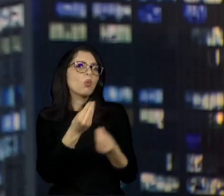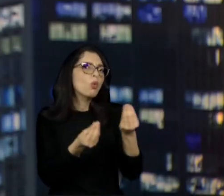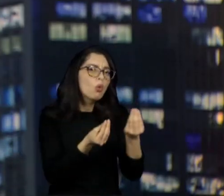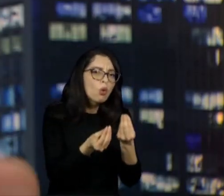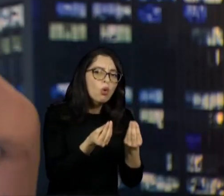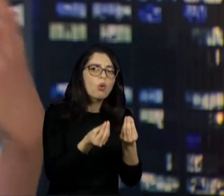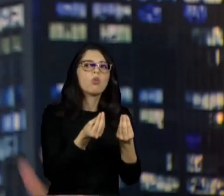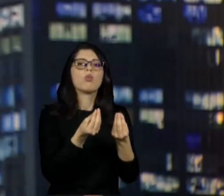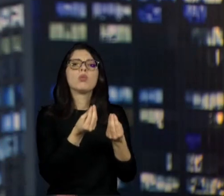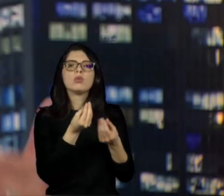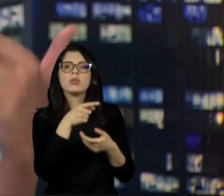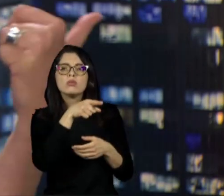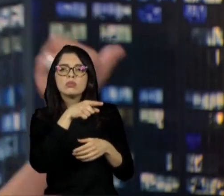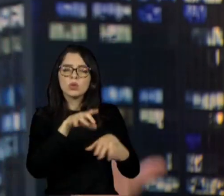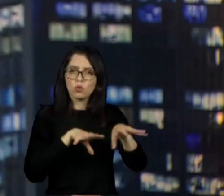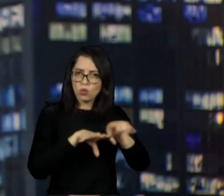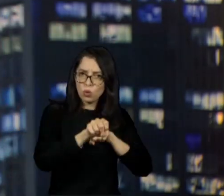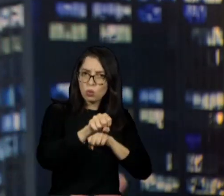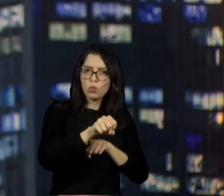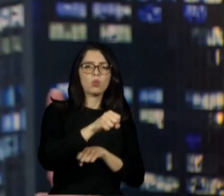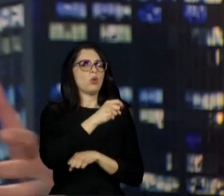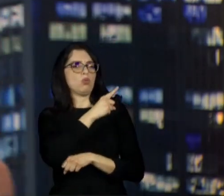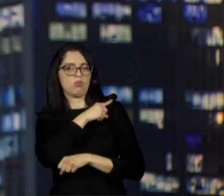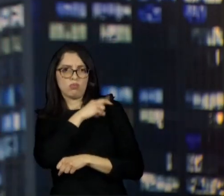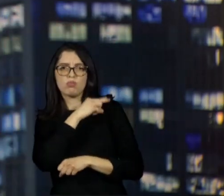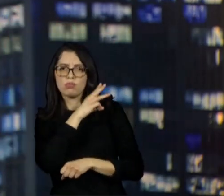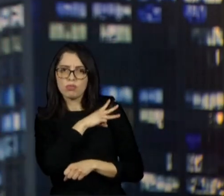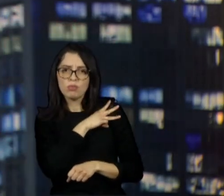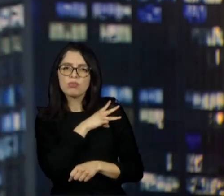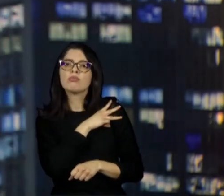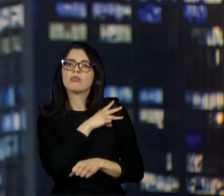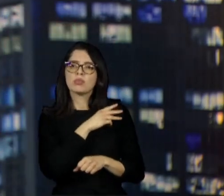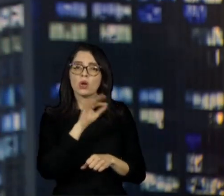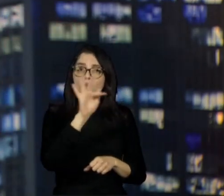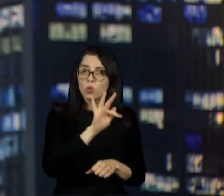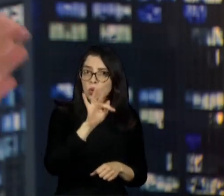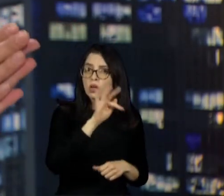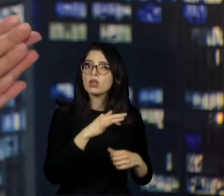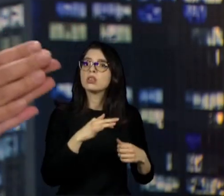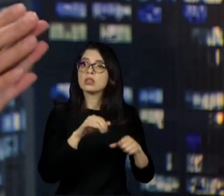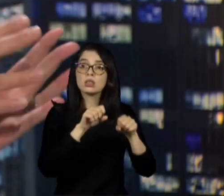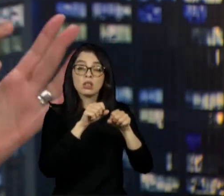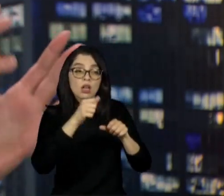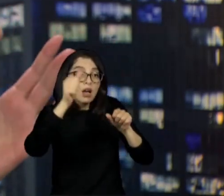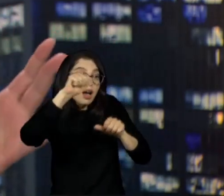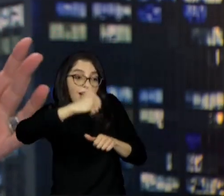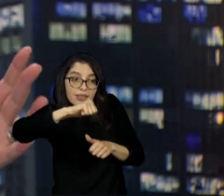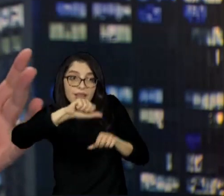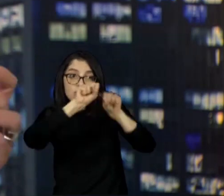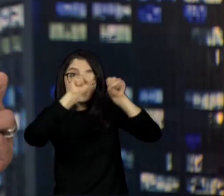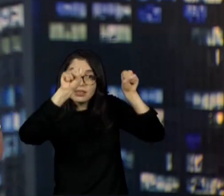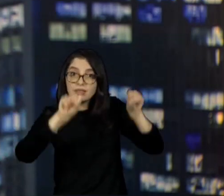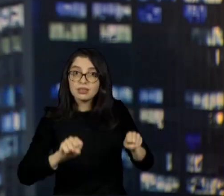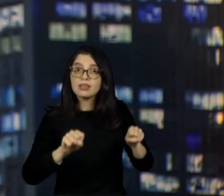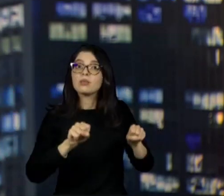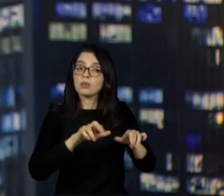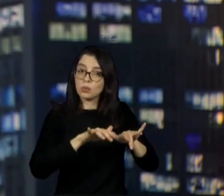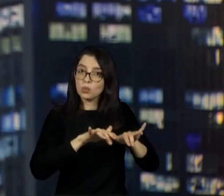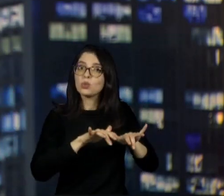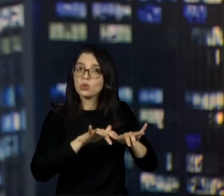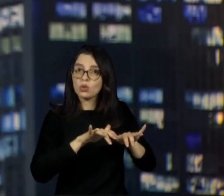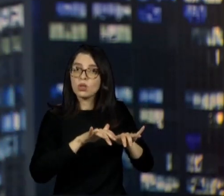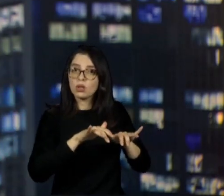depois terminou o ensino médio, aí depois se formou, se informou em analista de sistemas, mas como é que foi terminar o ensino